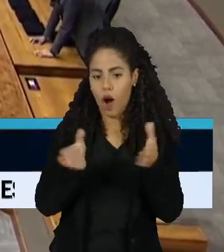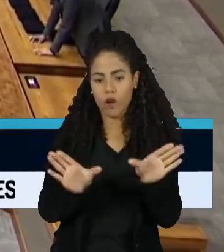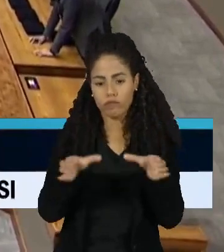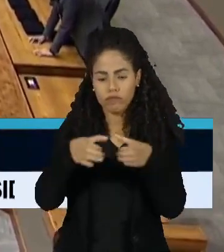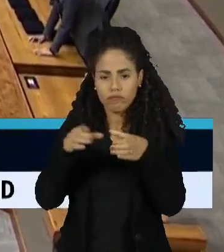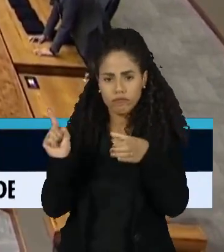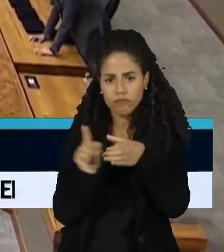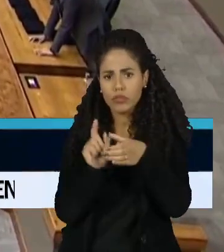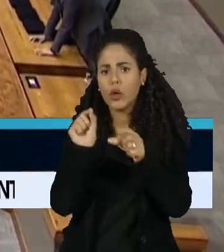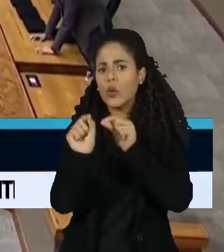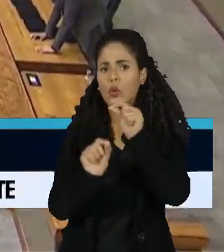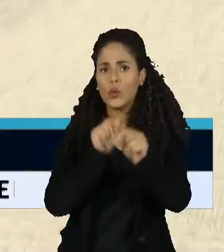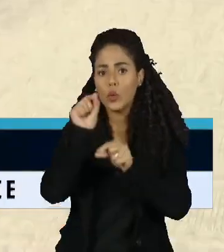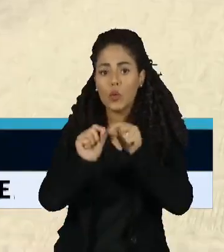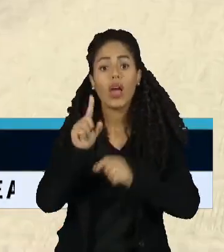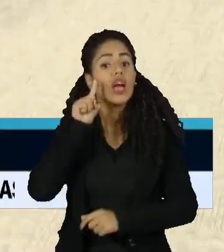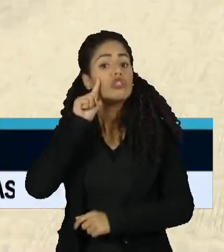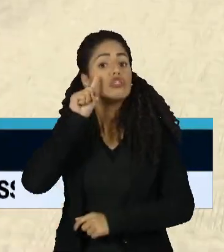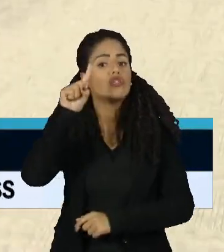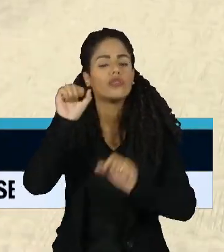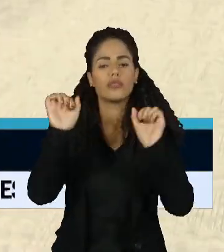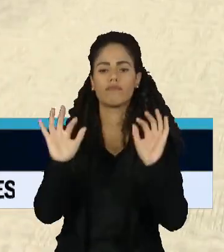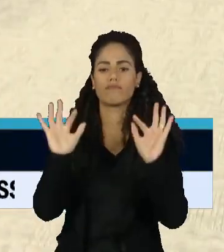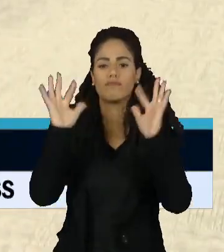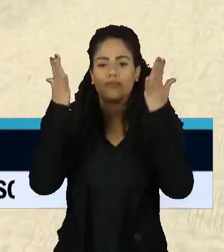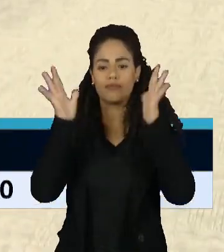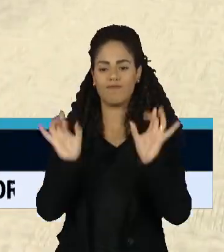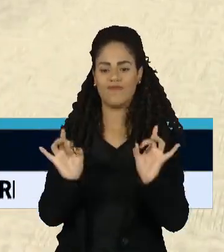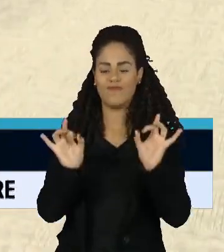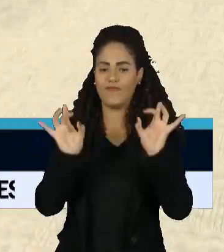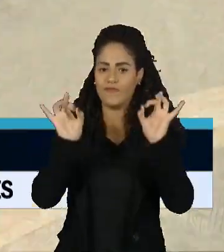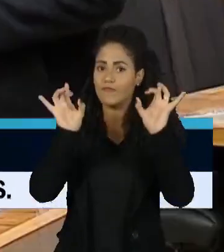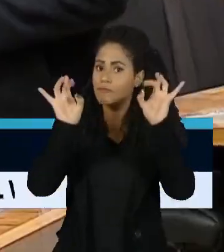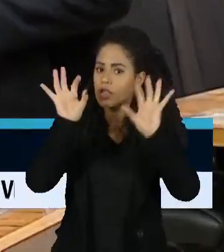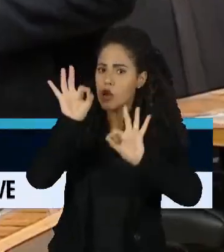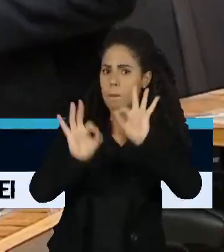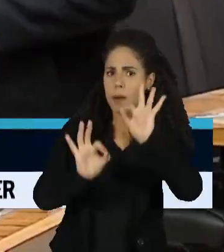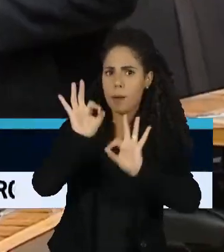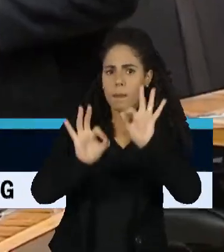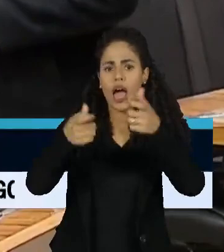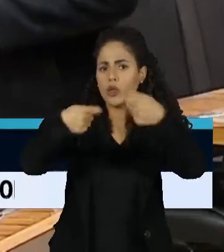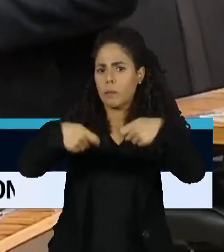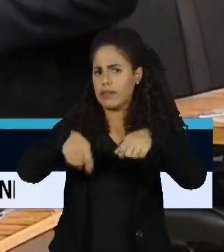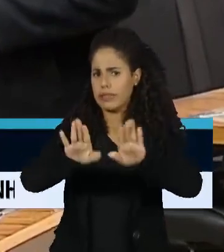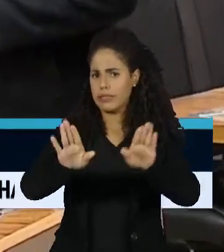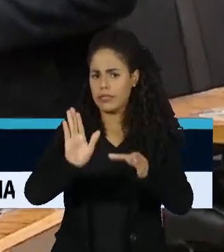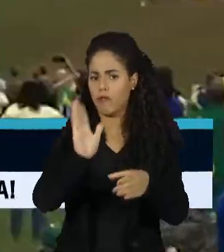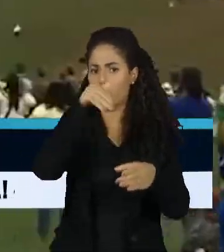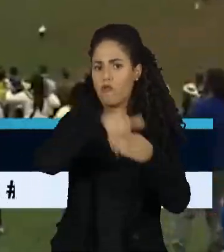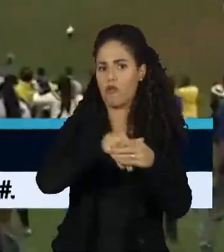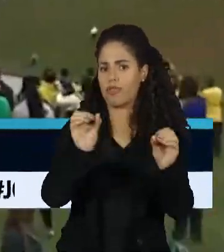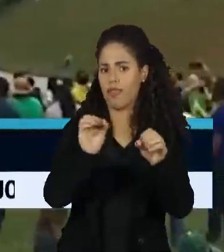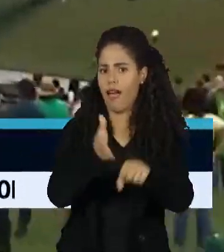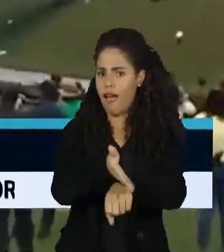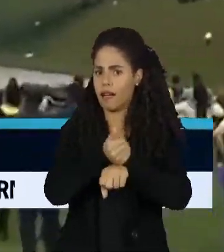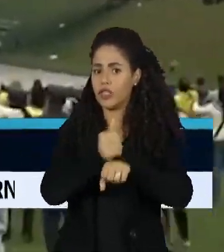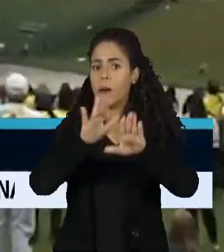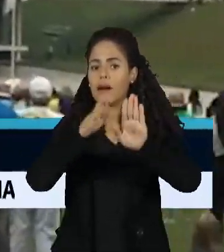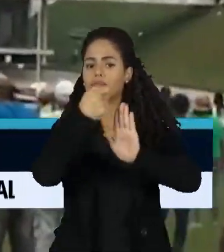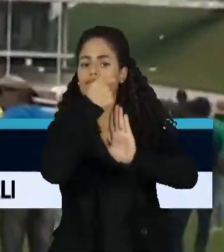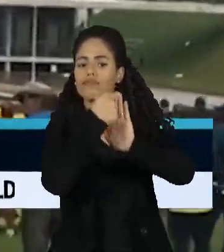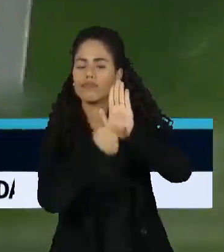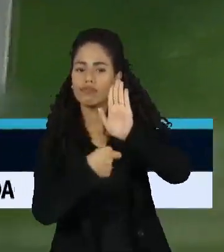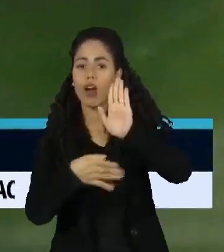da Casa permite que datas comemorativas sejam promulgadas sem que passem por votação no plenário. No texto que deu